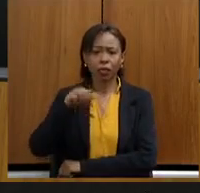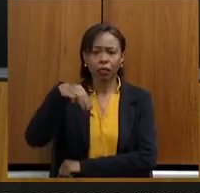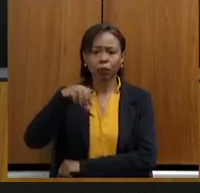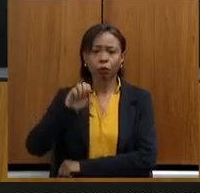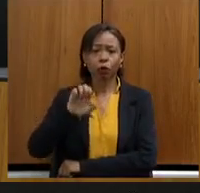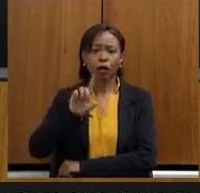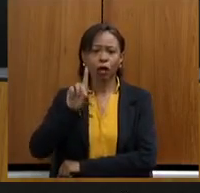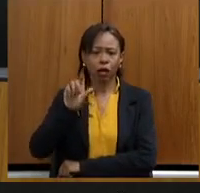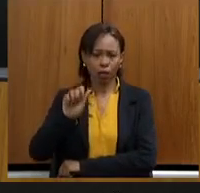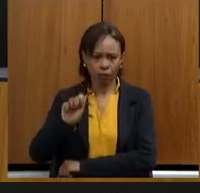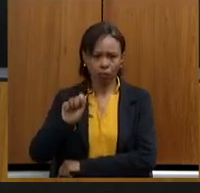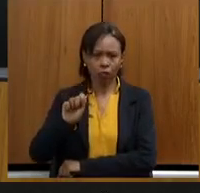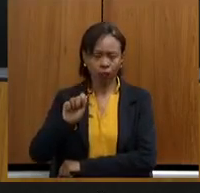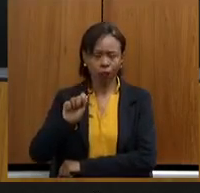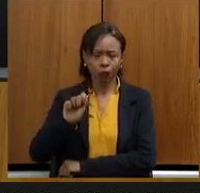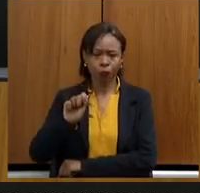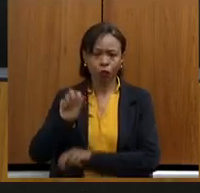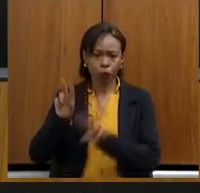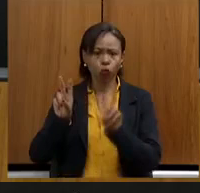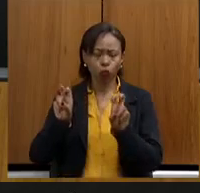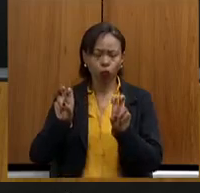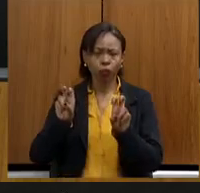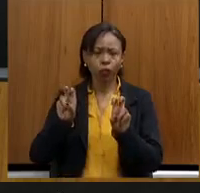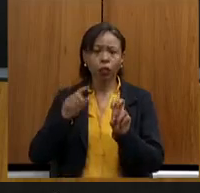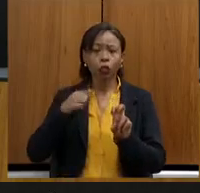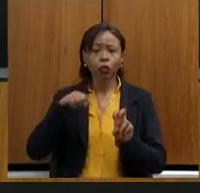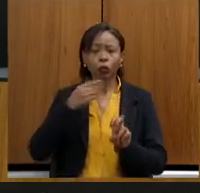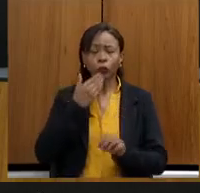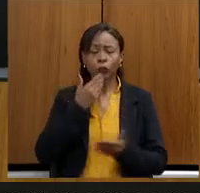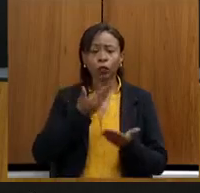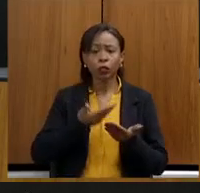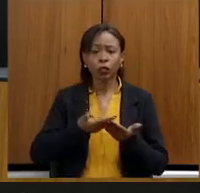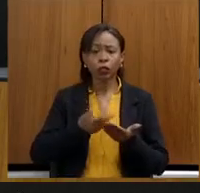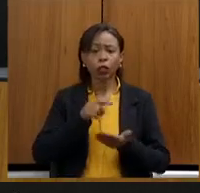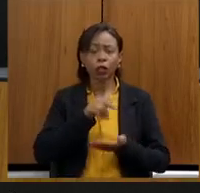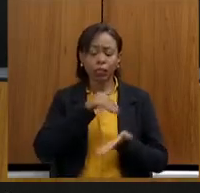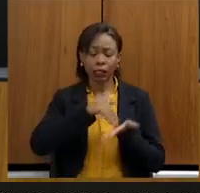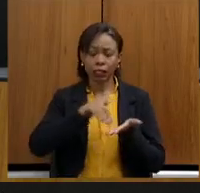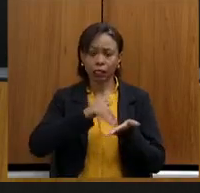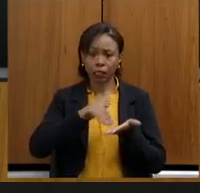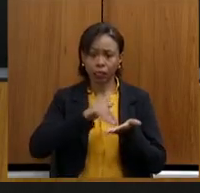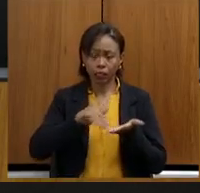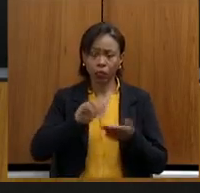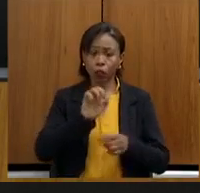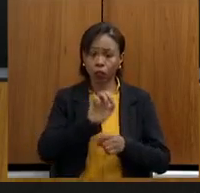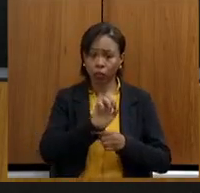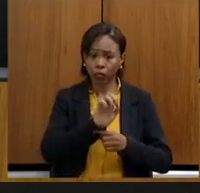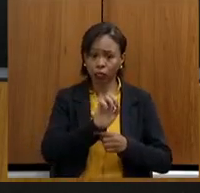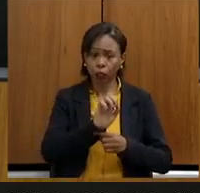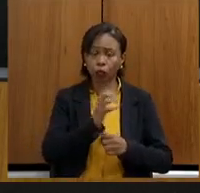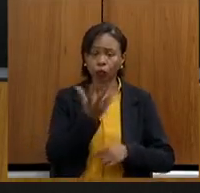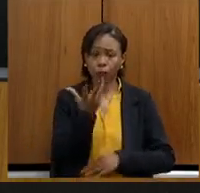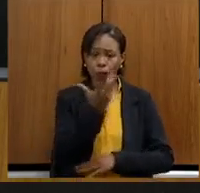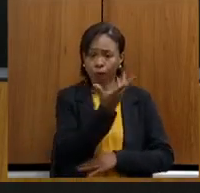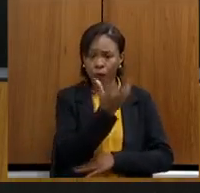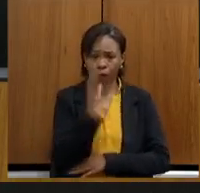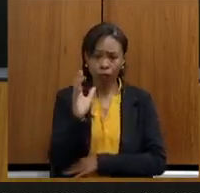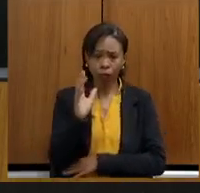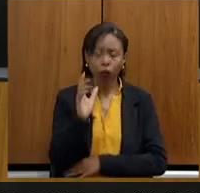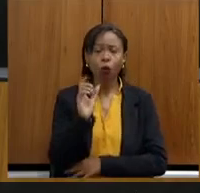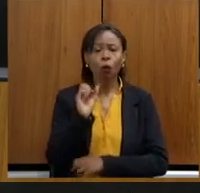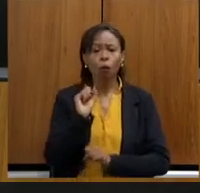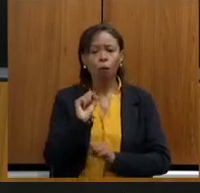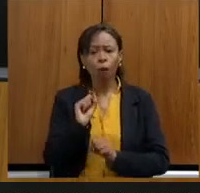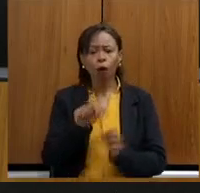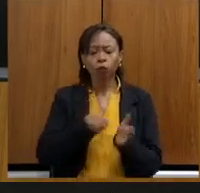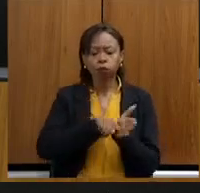requerimento para que a Secretaria de Estado de Meio Ambiente possa realizar um estudo, mas